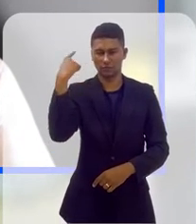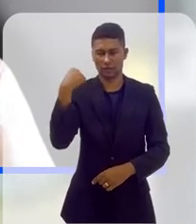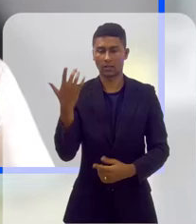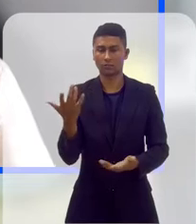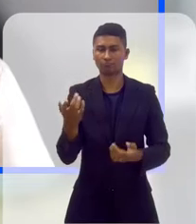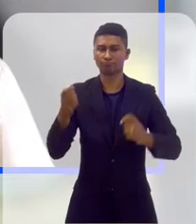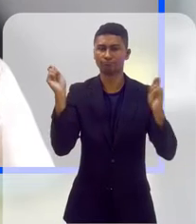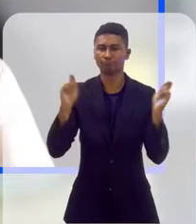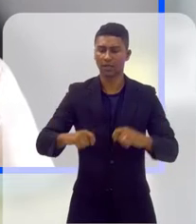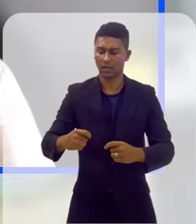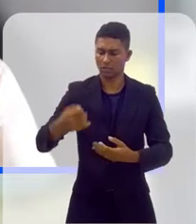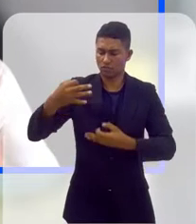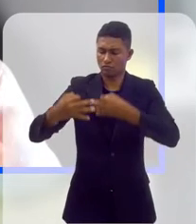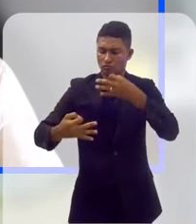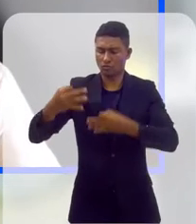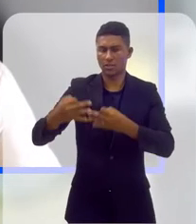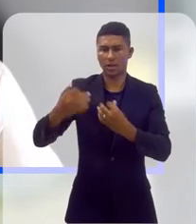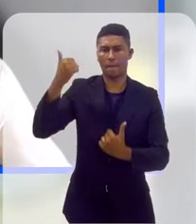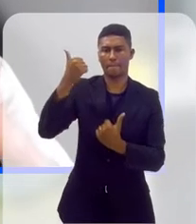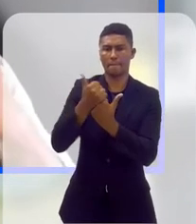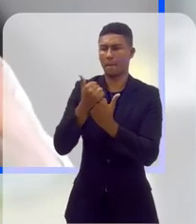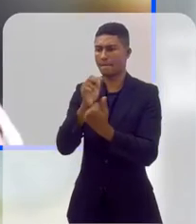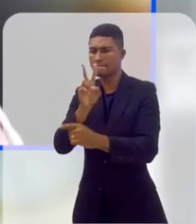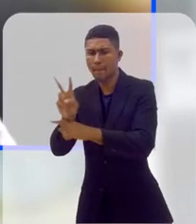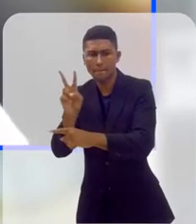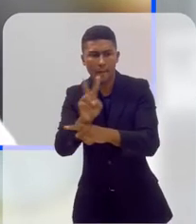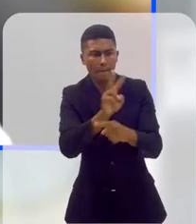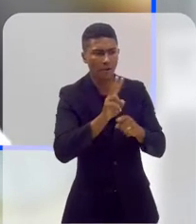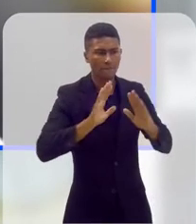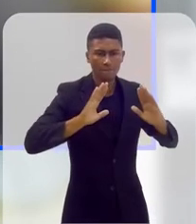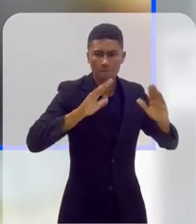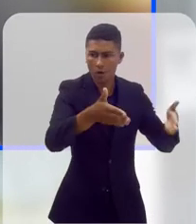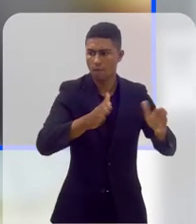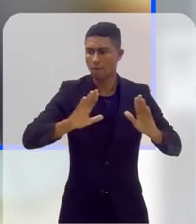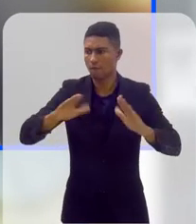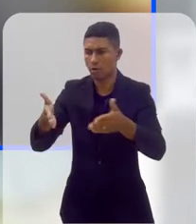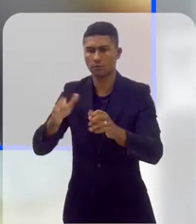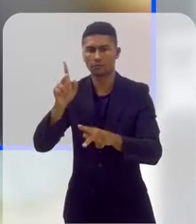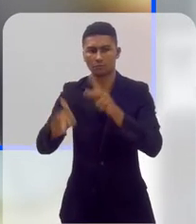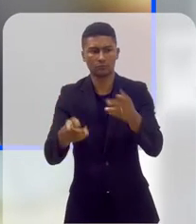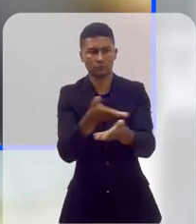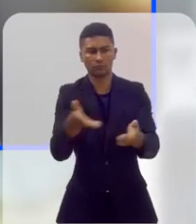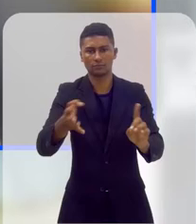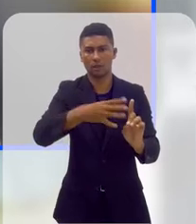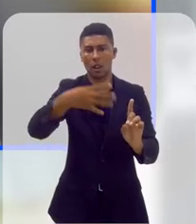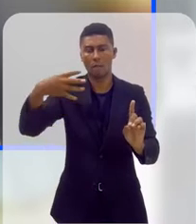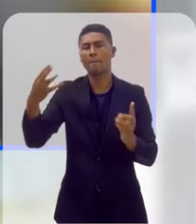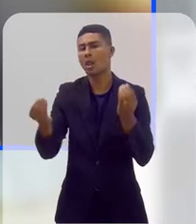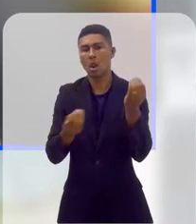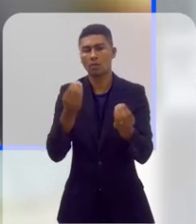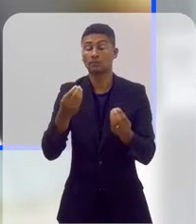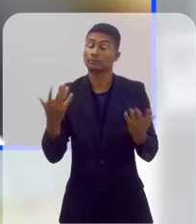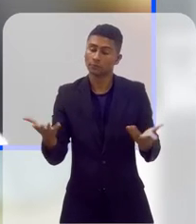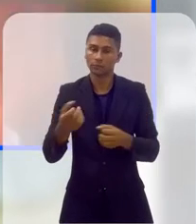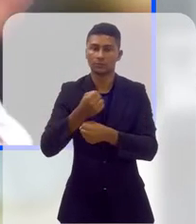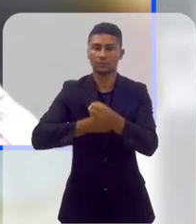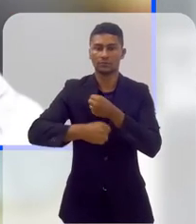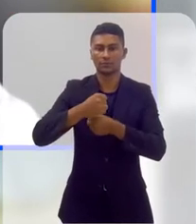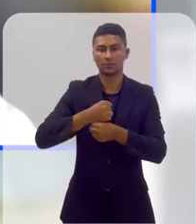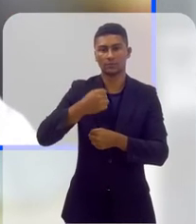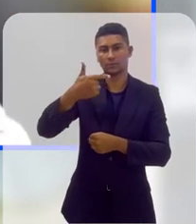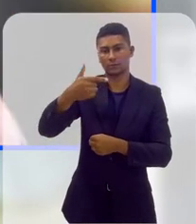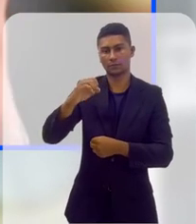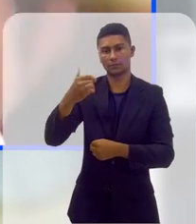de direito poderia oferecer como proteção jurídica, como atendimento diferenciado, né, para essa população. Então, é em